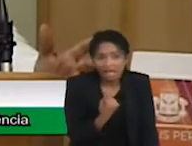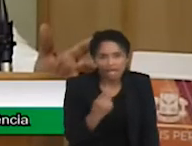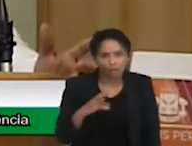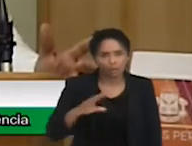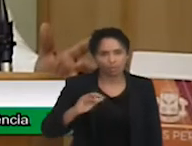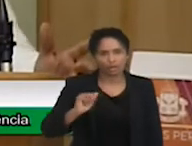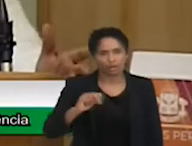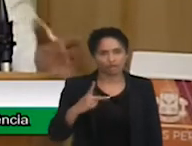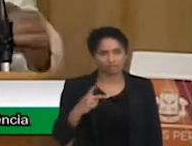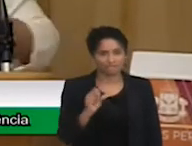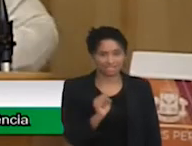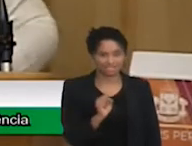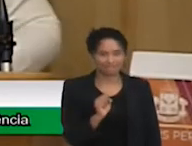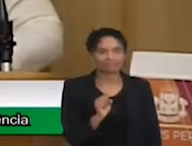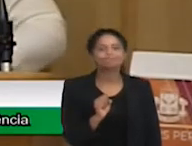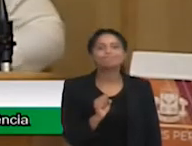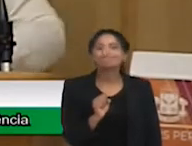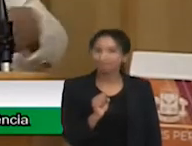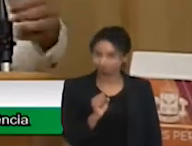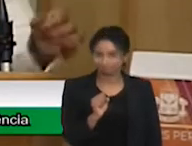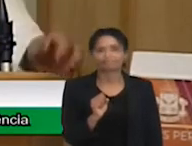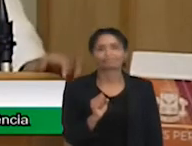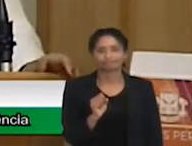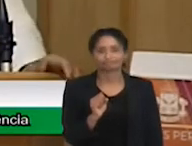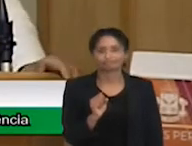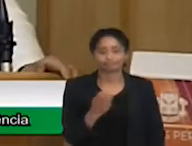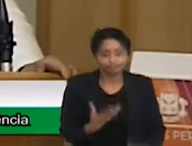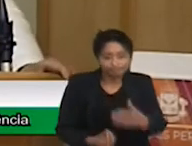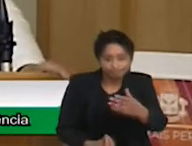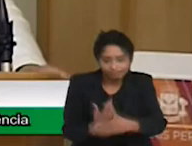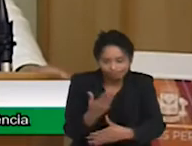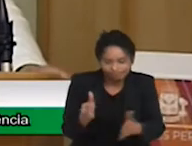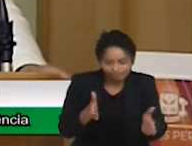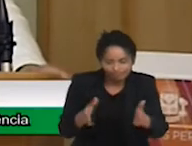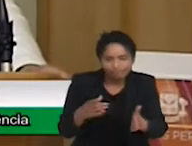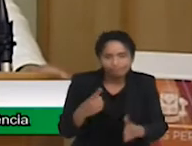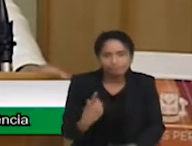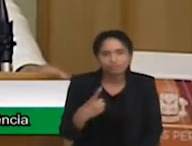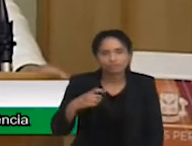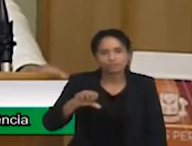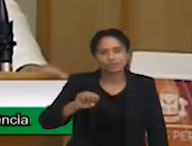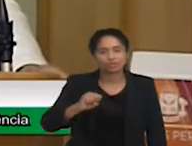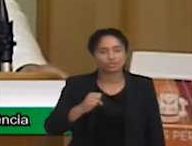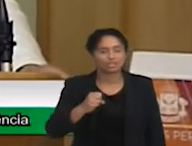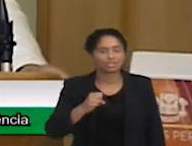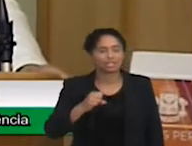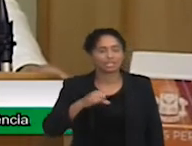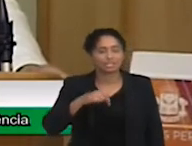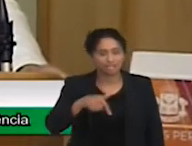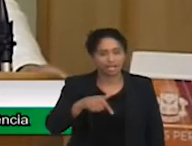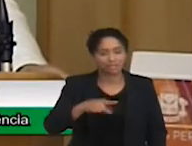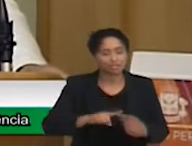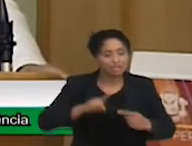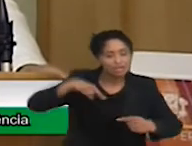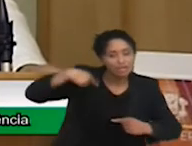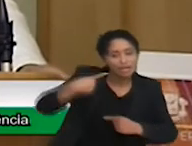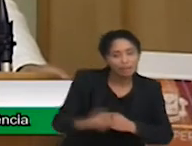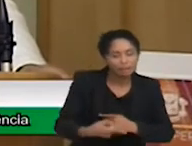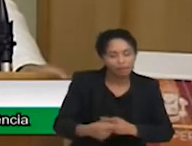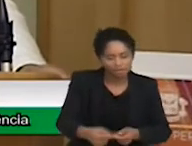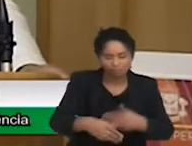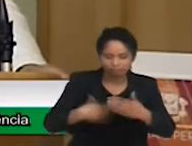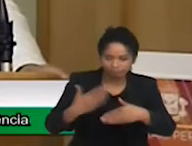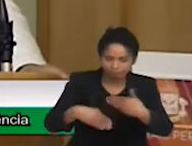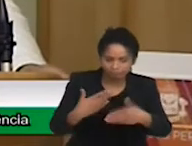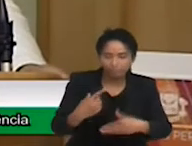o CAPS, mas ele só surgiu em 87 e começou a funcionar em 89. depois da reforma sanitária,